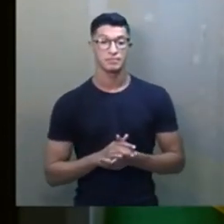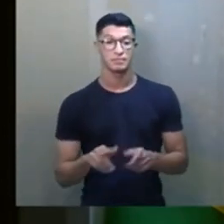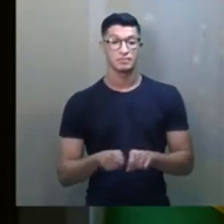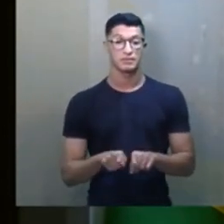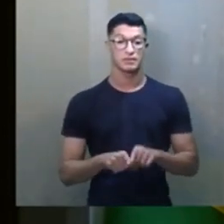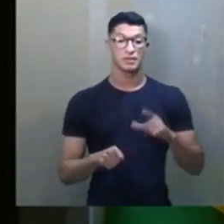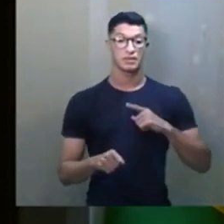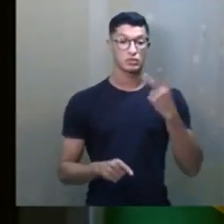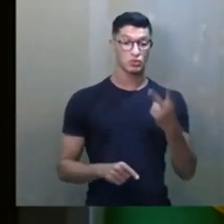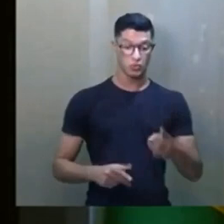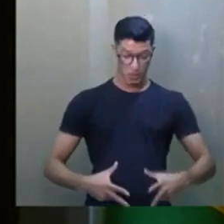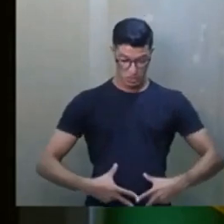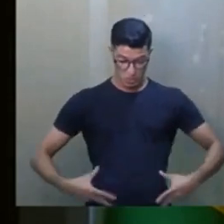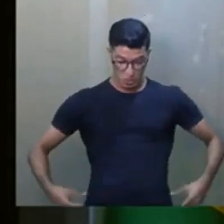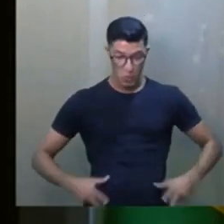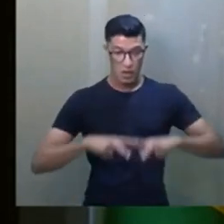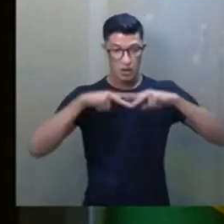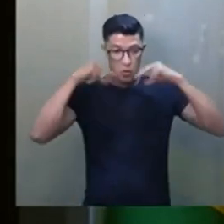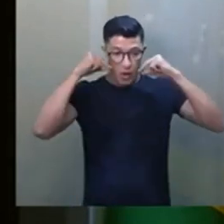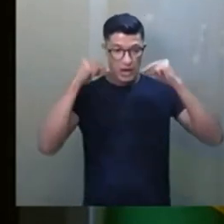também tem duas cuecas na caixa.